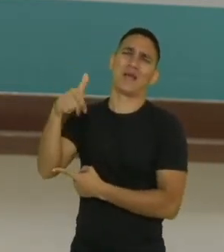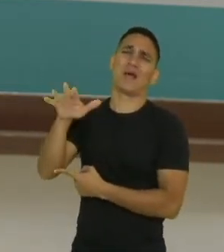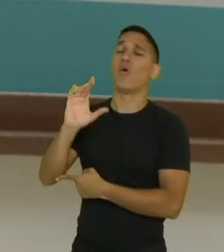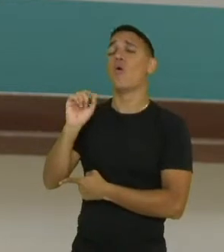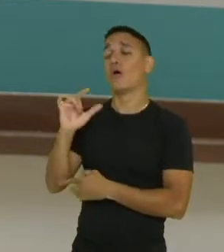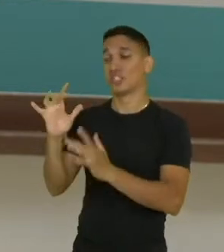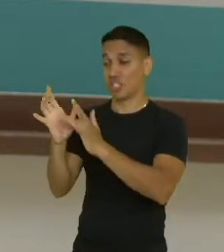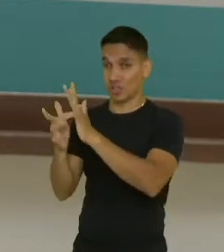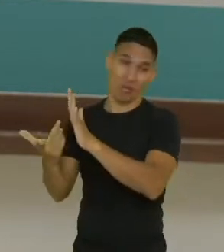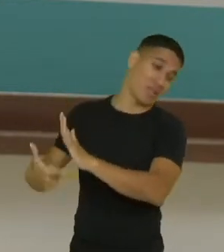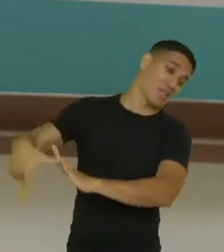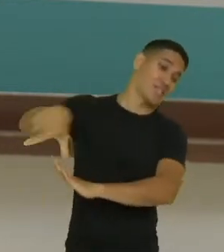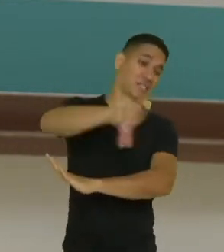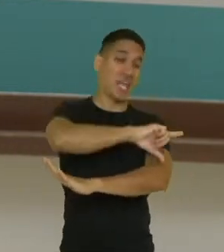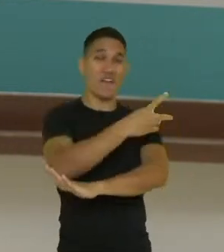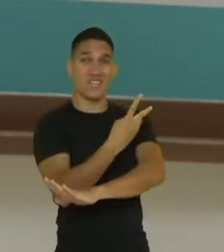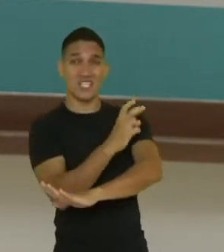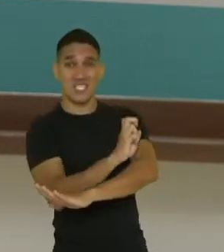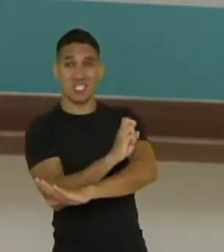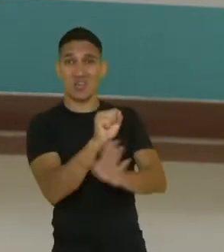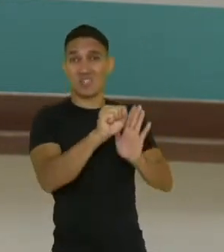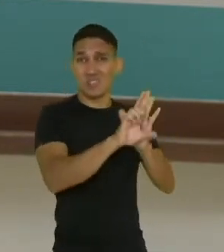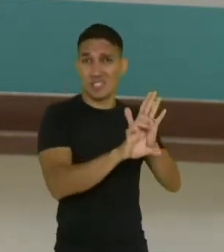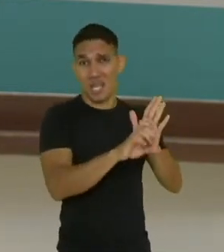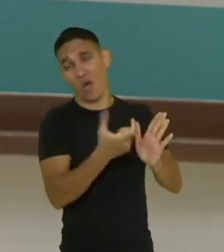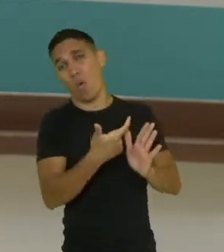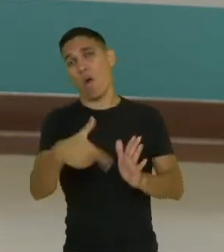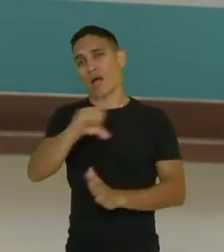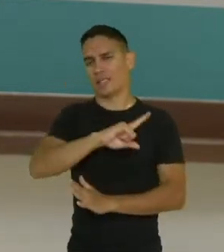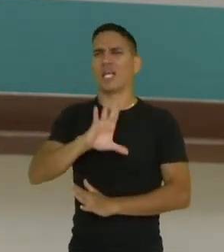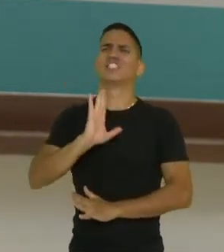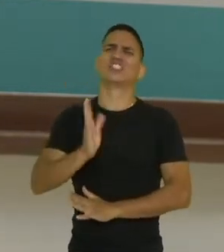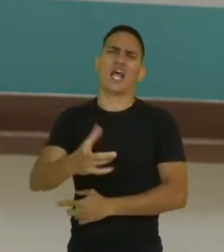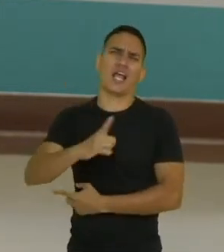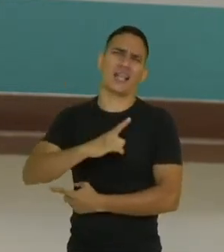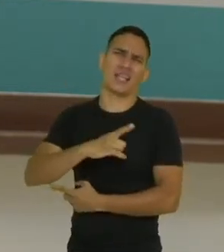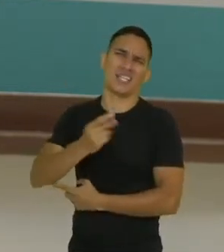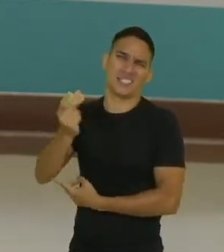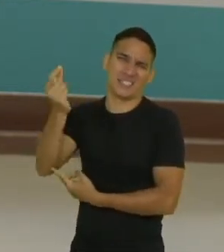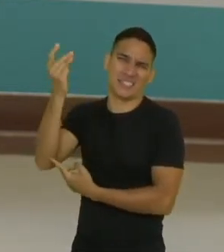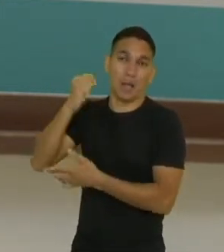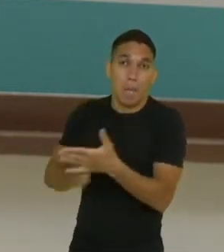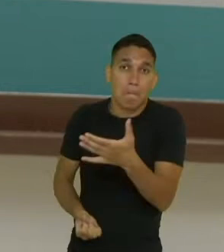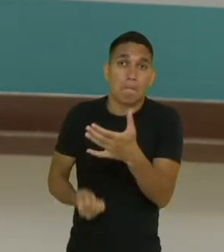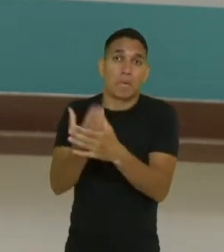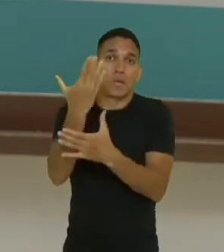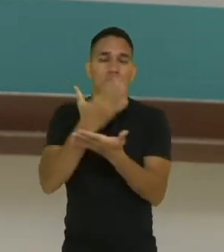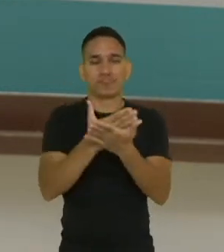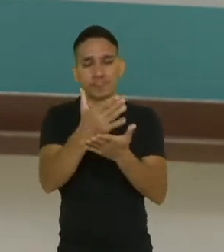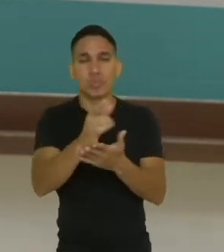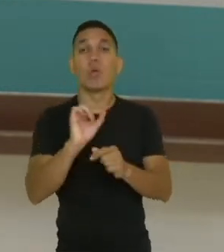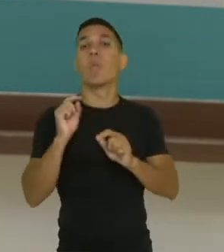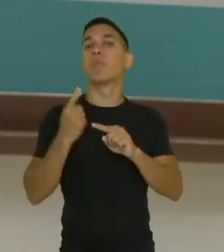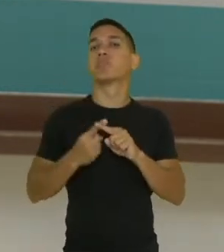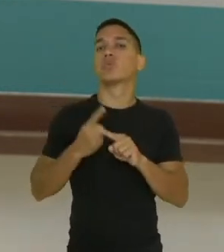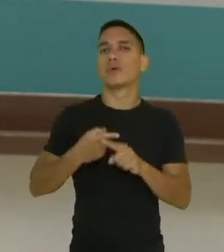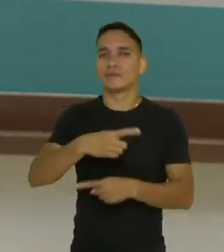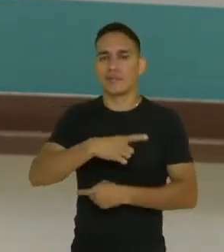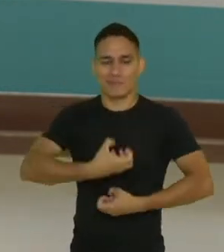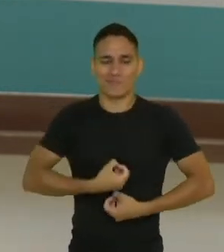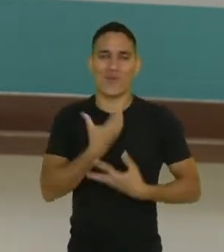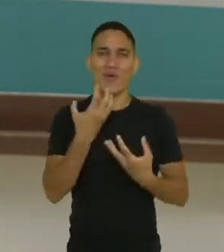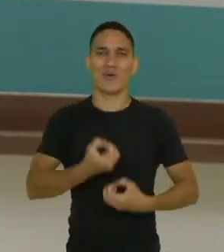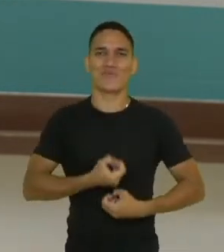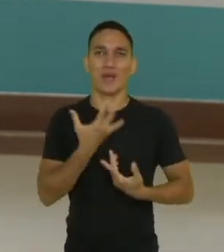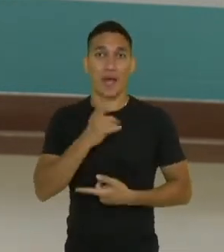séculos antes de Cristo? A poesia acompanha a humanidade desde os seus primórdios, porque poesia, de poesia